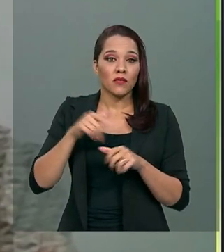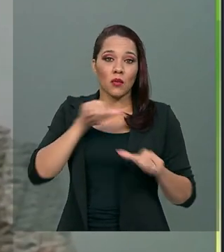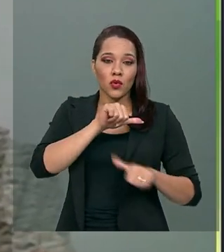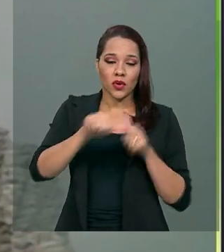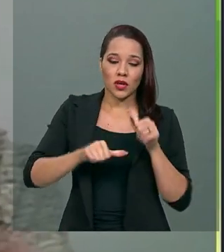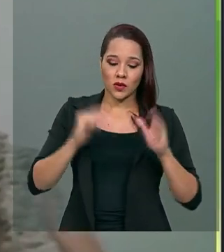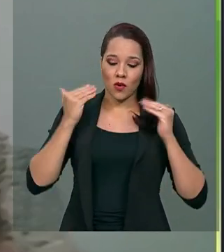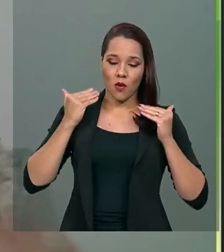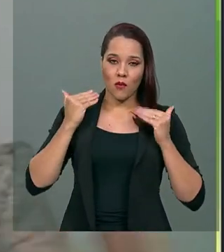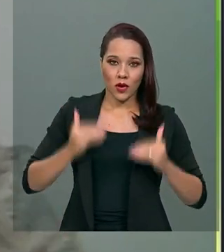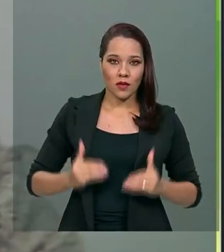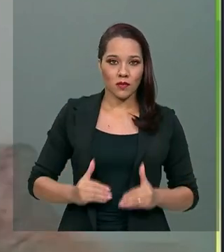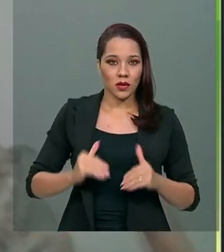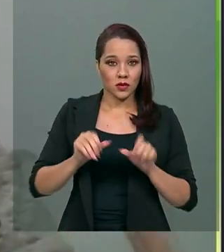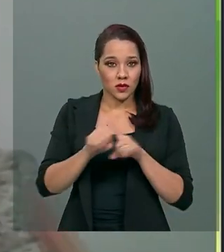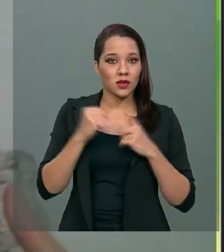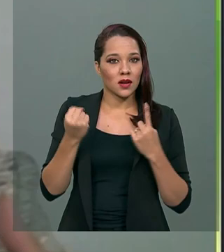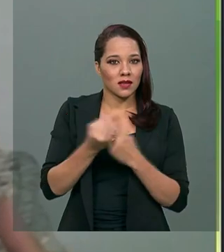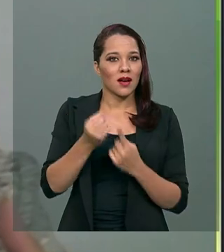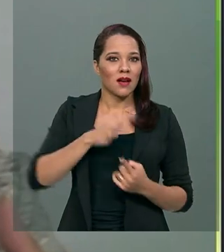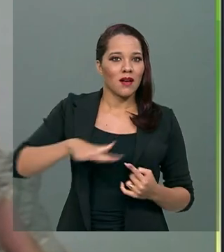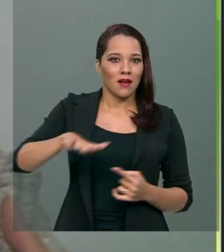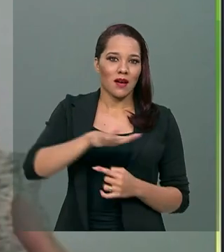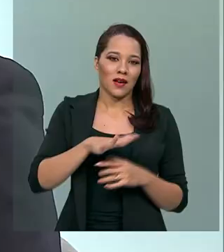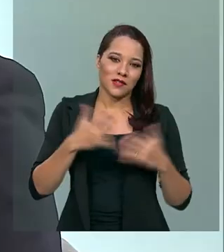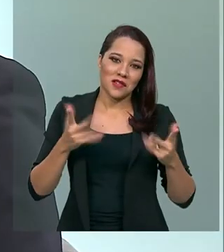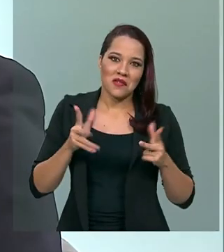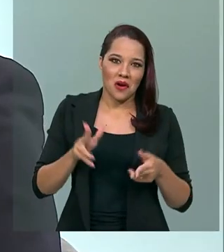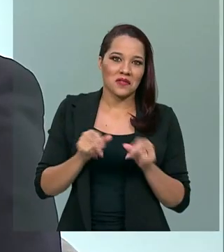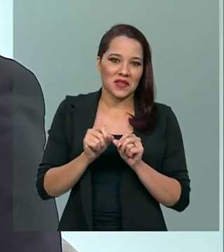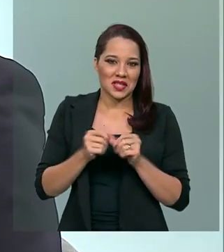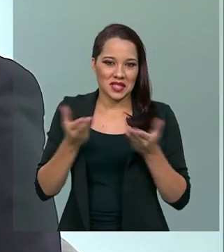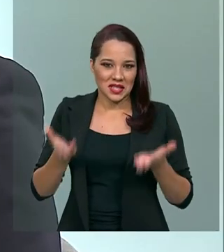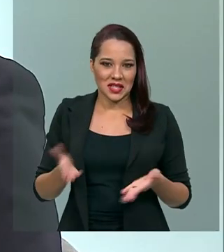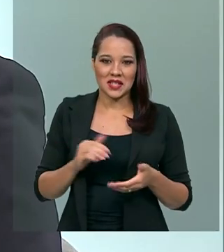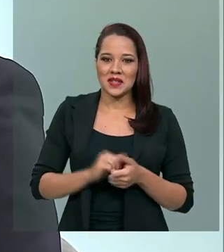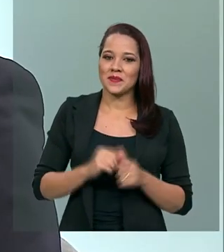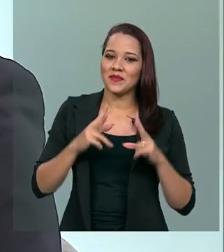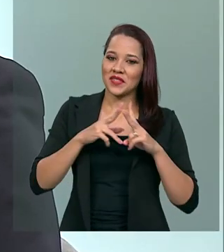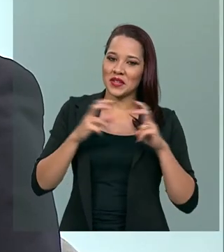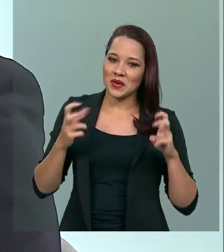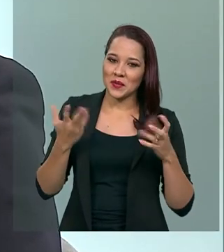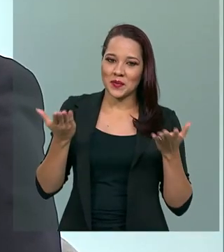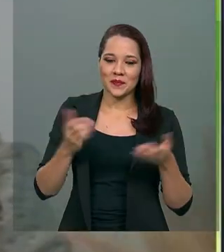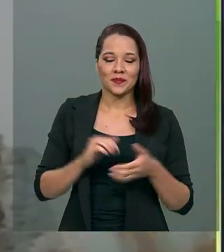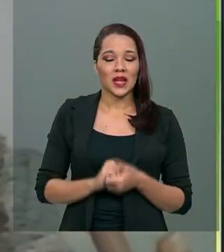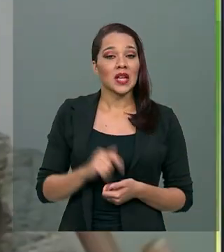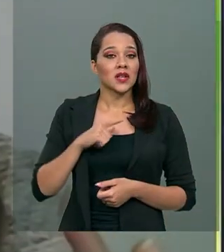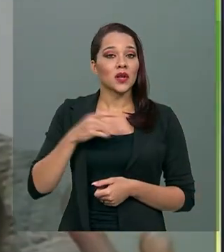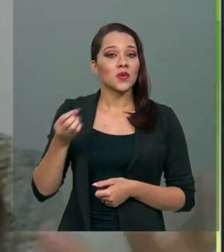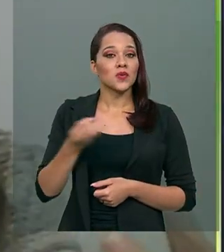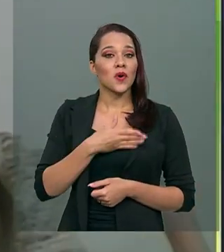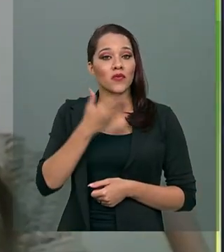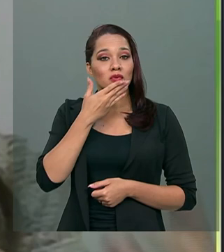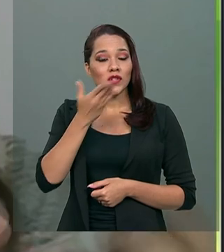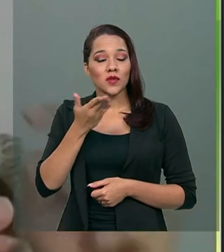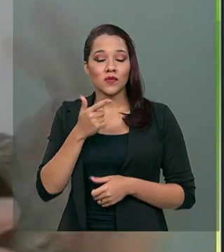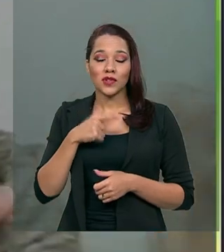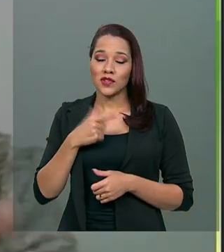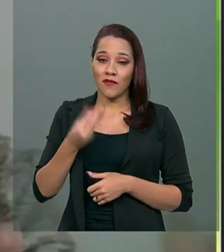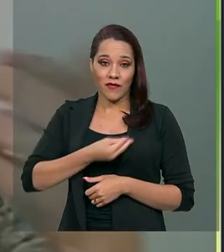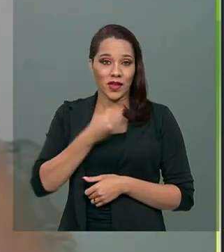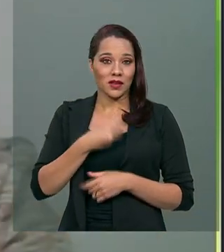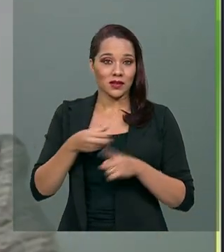da sociedade. A revista é essa entrevista que a gente está fazendo aqui, virtualmente. Então, há uma nova forma de proceder na sociedade